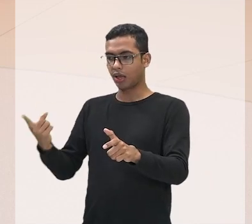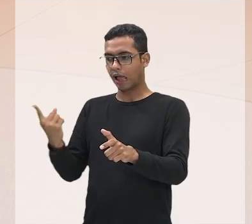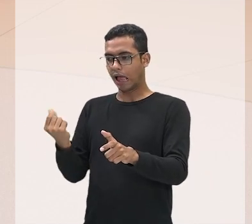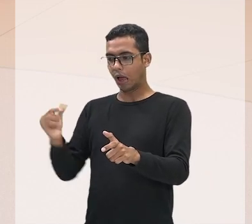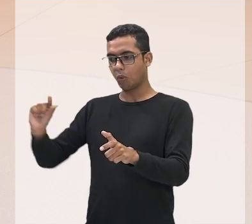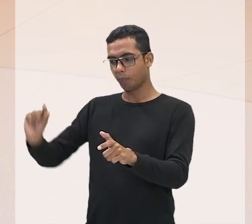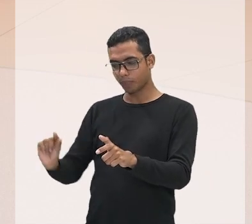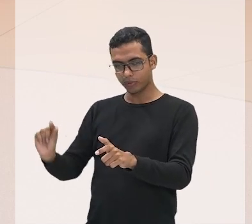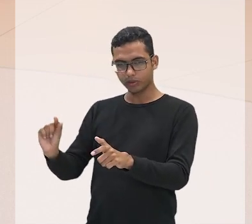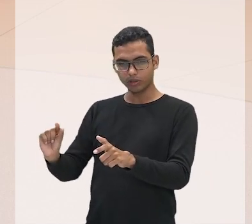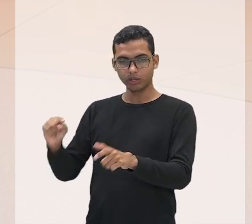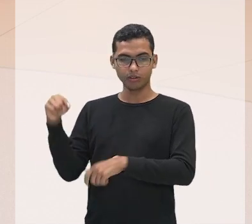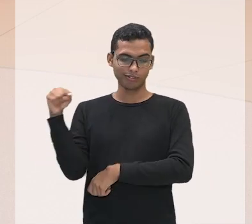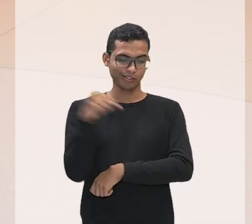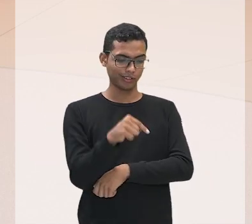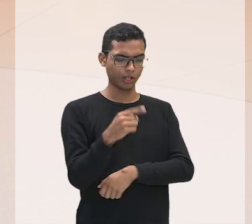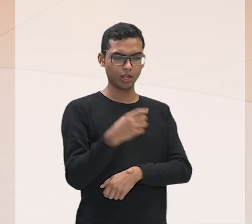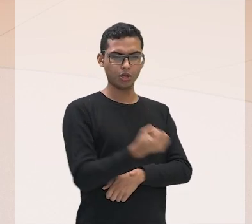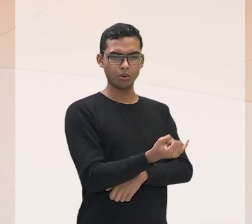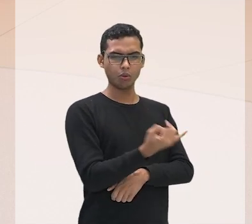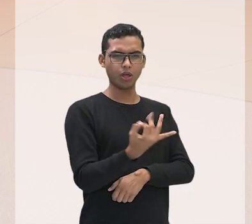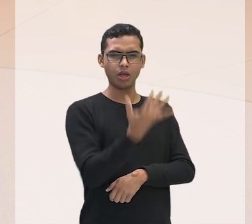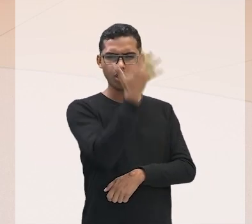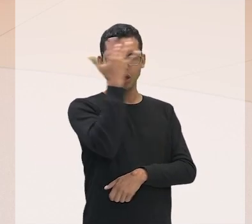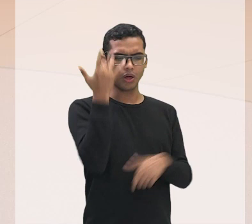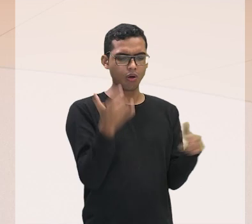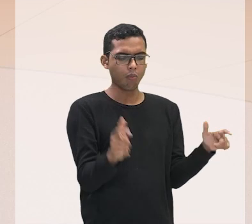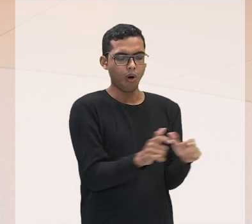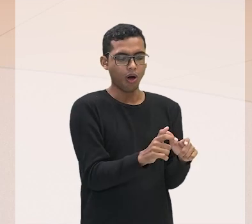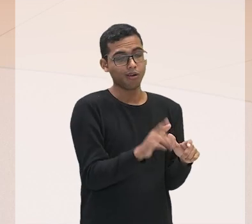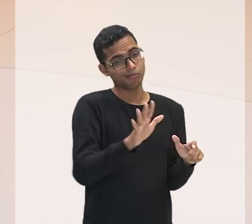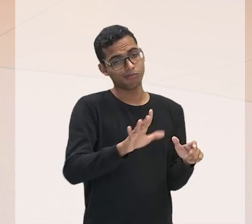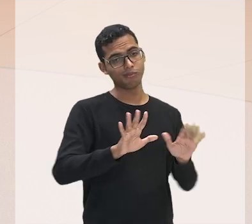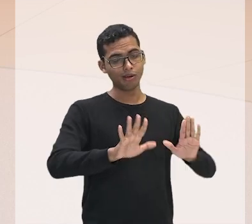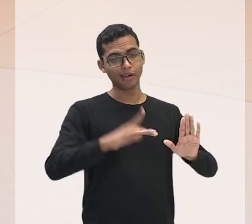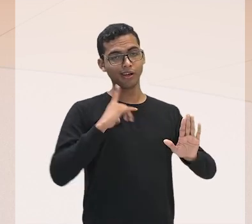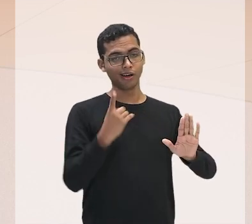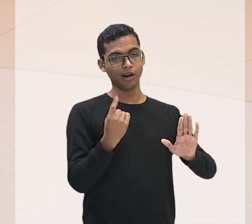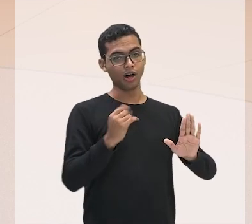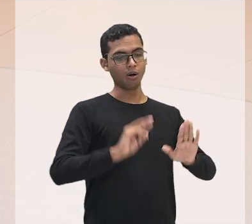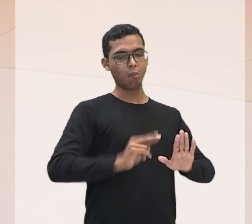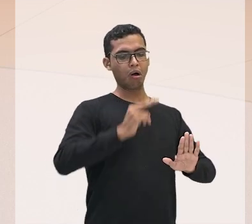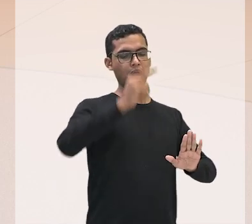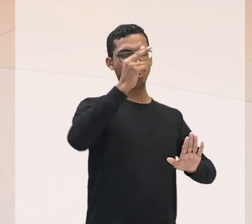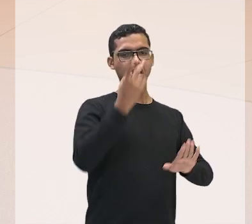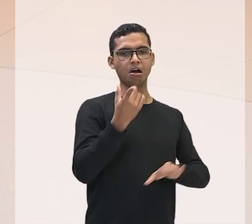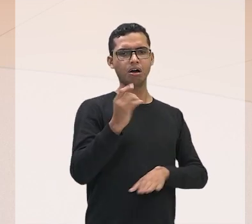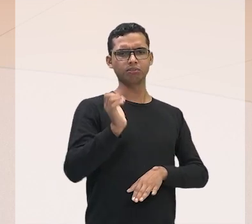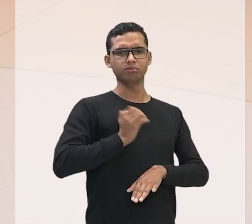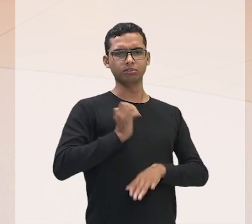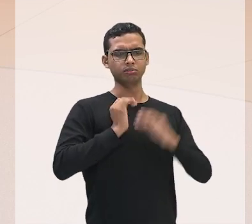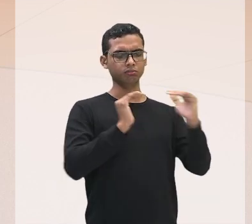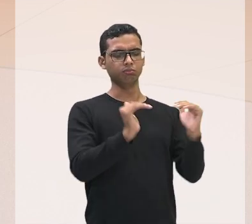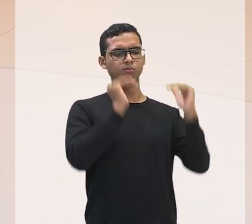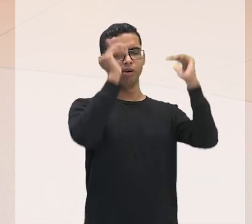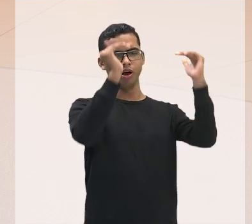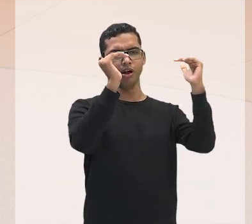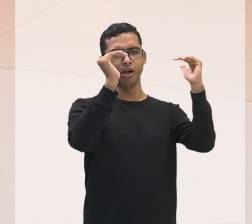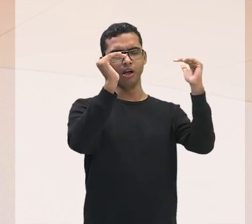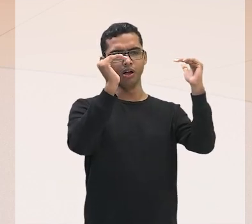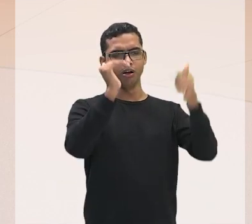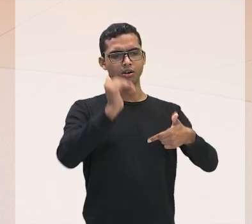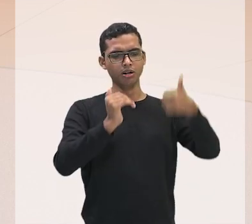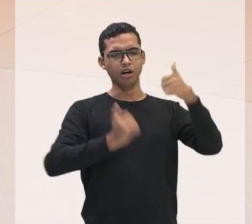tendo aí esses acessos, vão poder ter uma vida mais tranquila, vão poder ter condições melhores. Então, essa